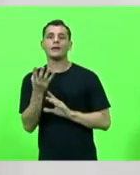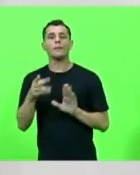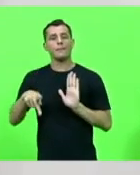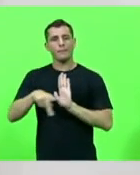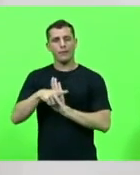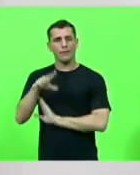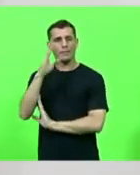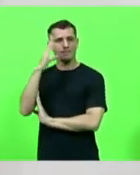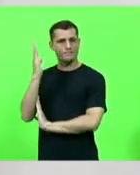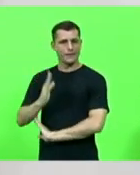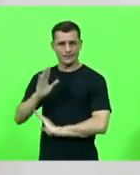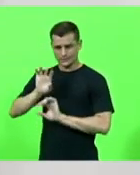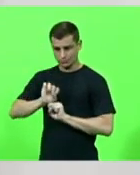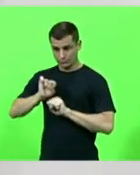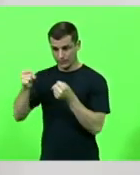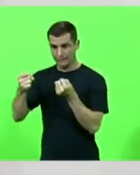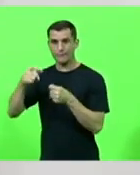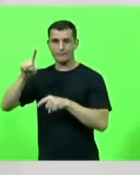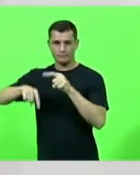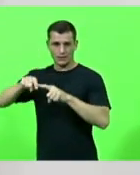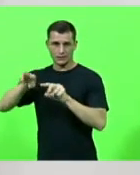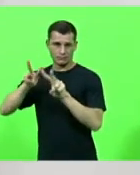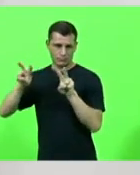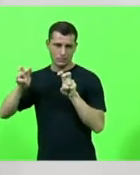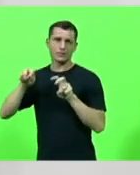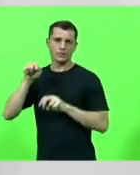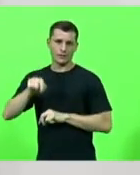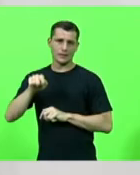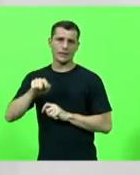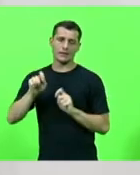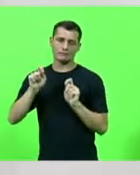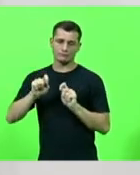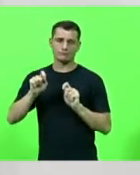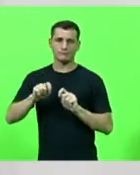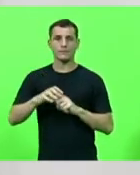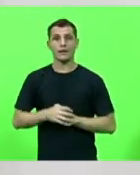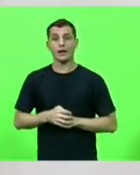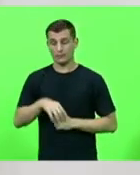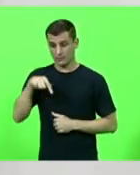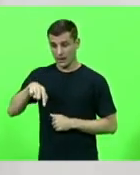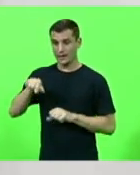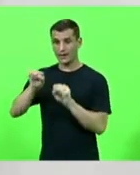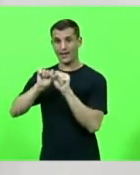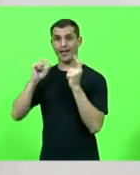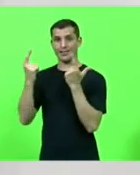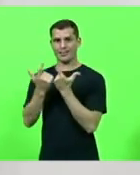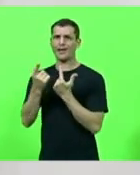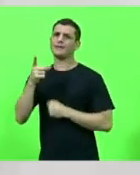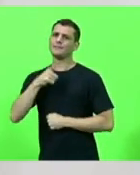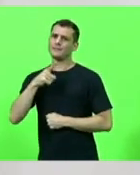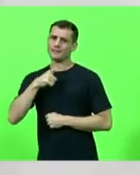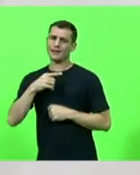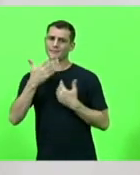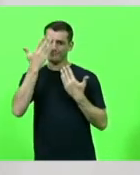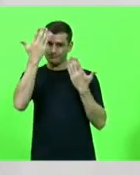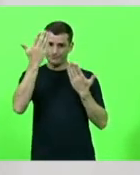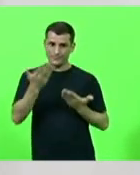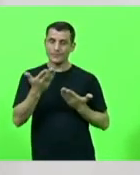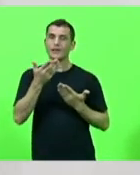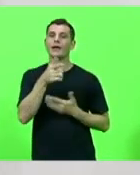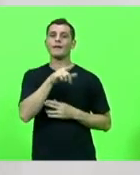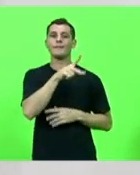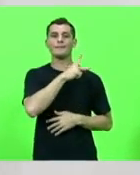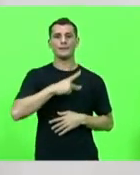condição de presidente da comissão de segurança pública aqui da LESC eu reconheço o elogio o dinamismo do presidente da federação da